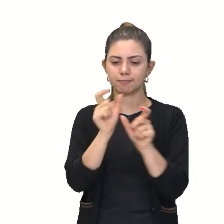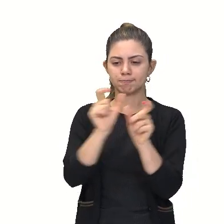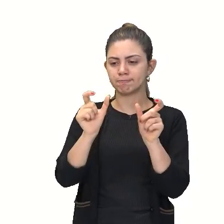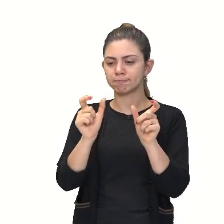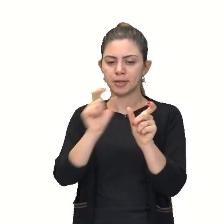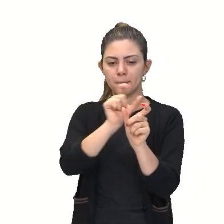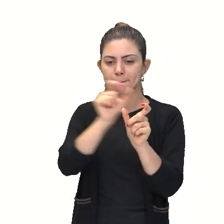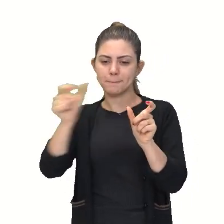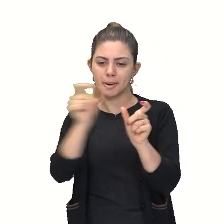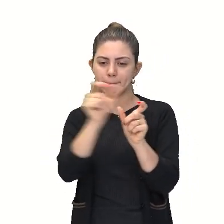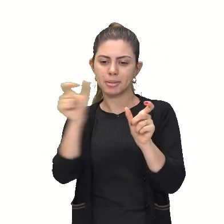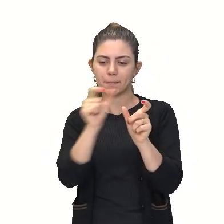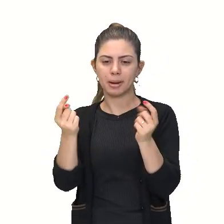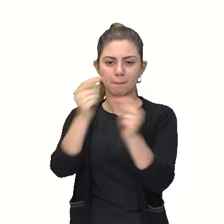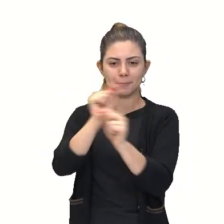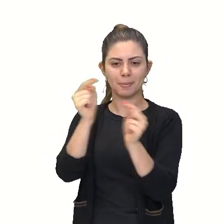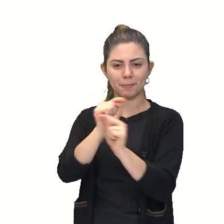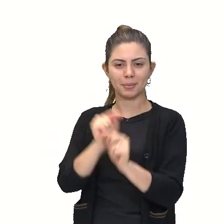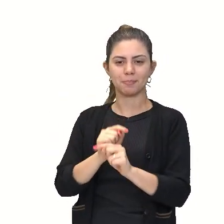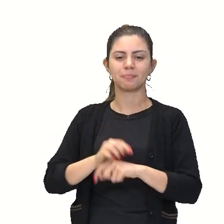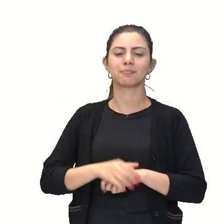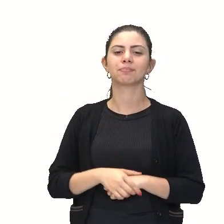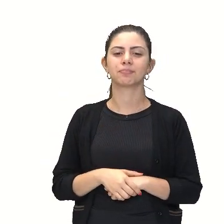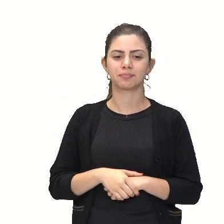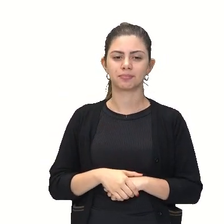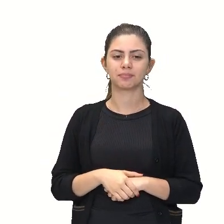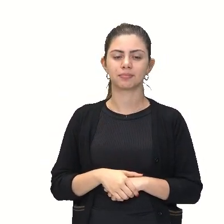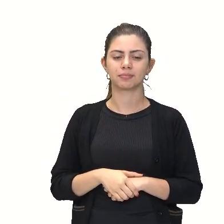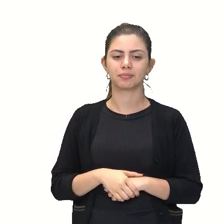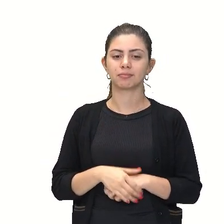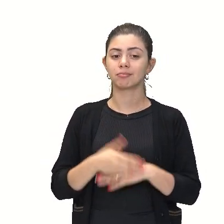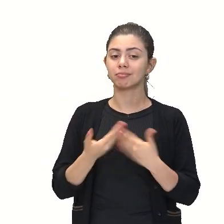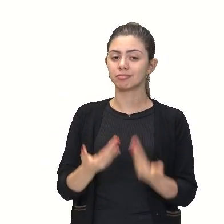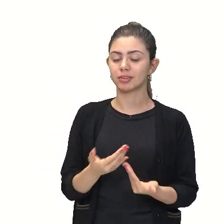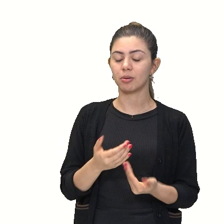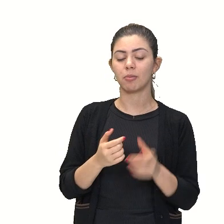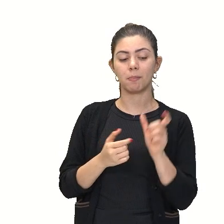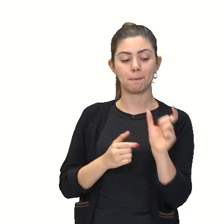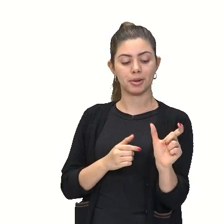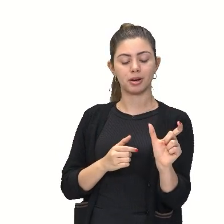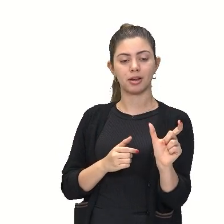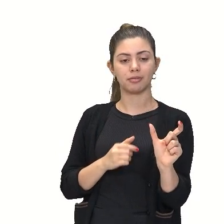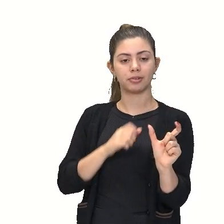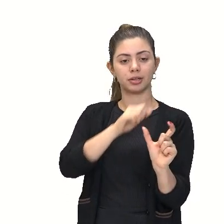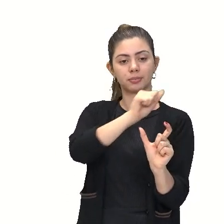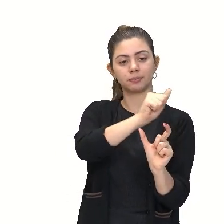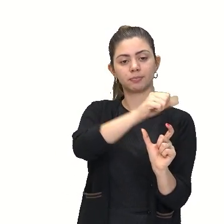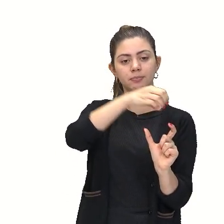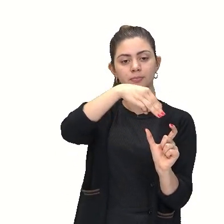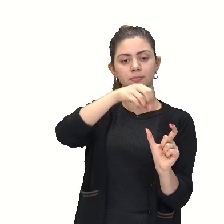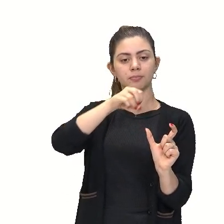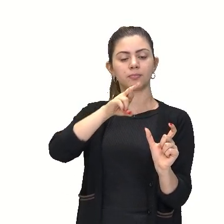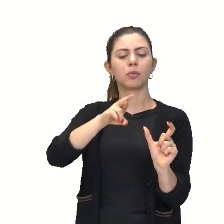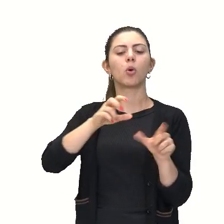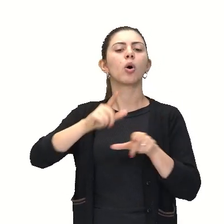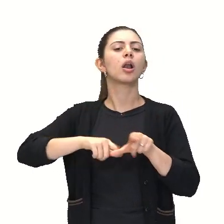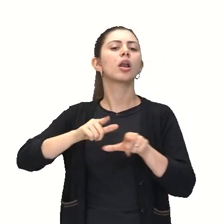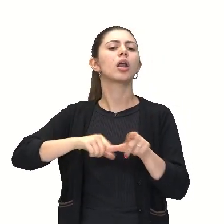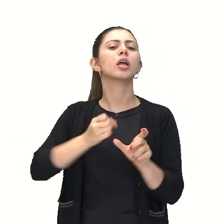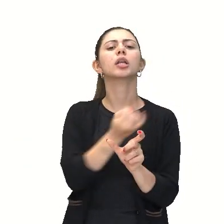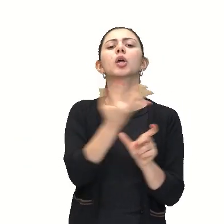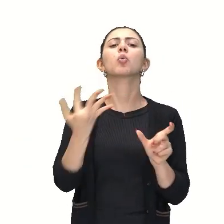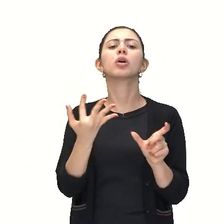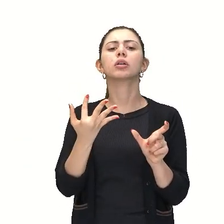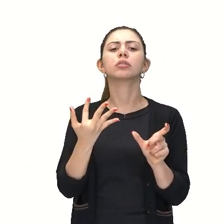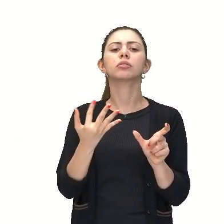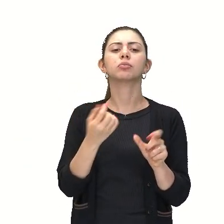é a mesma coisa. Então, olha, quantas palavras, aliás, quantas letras tem a palavra amor, olha.